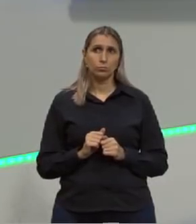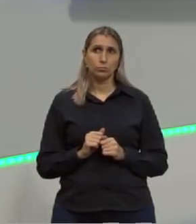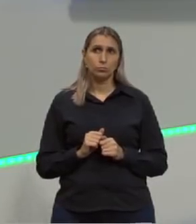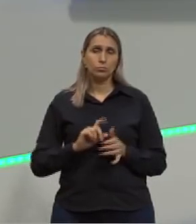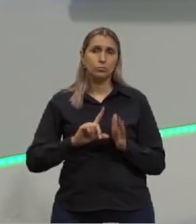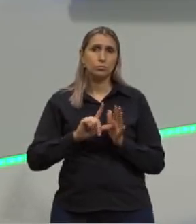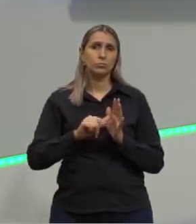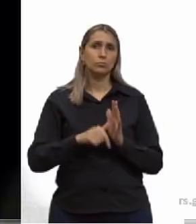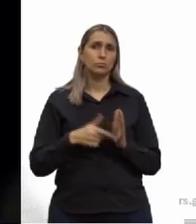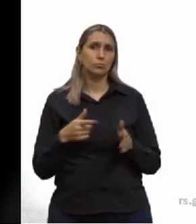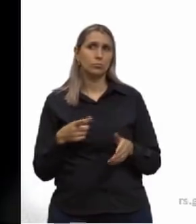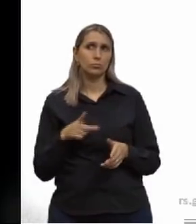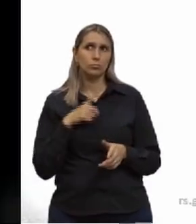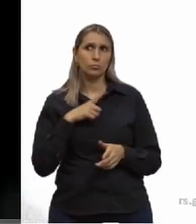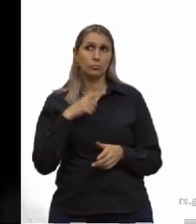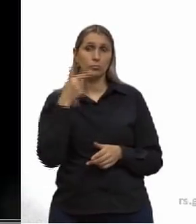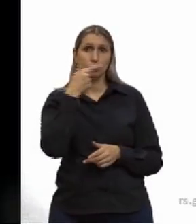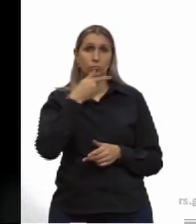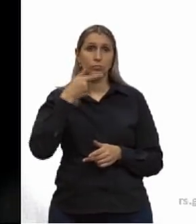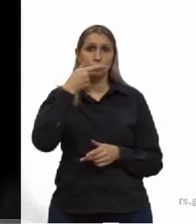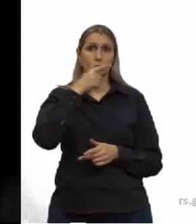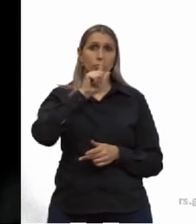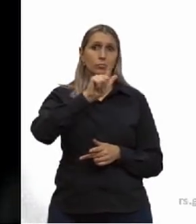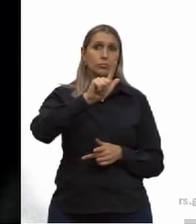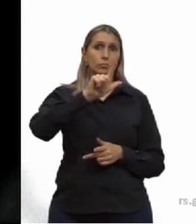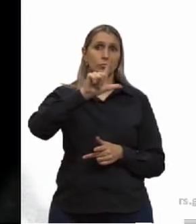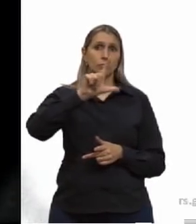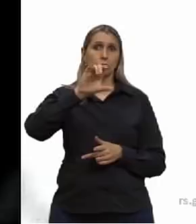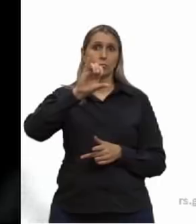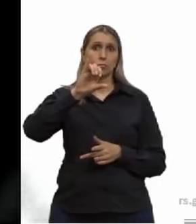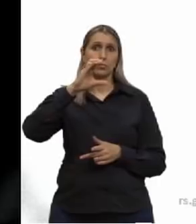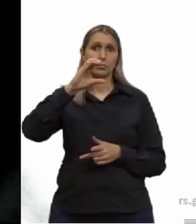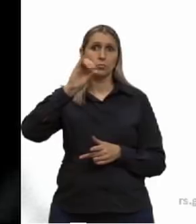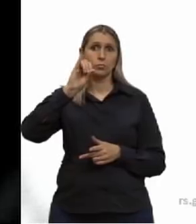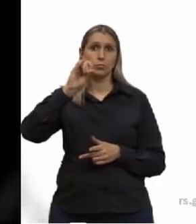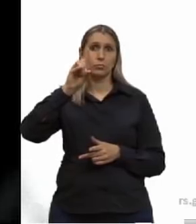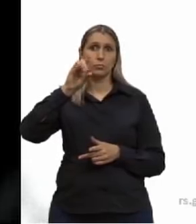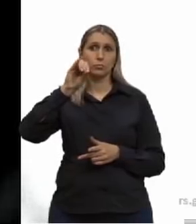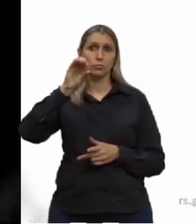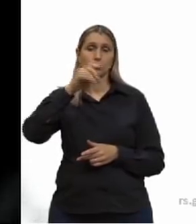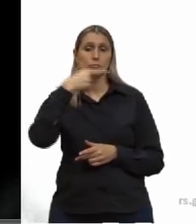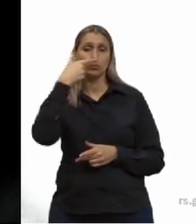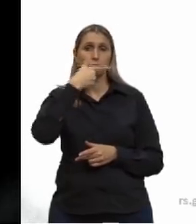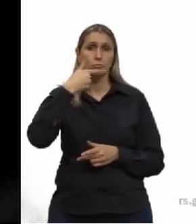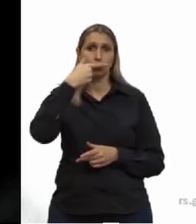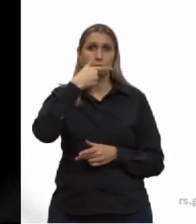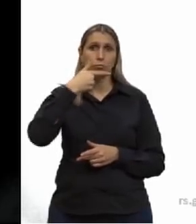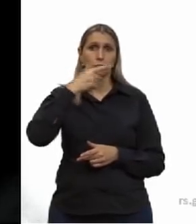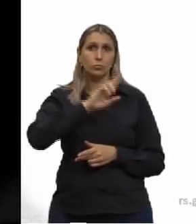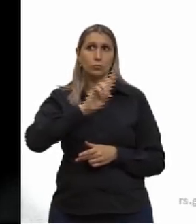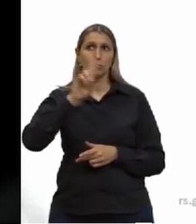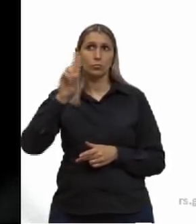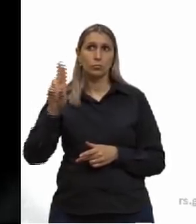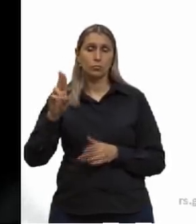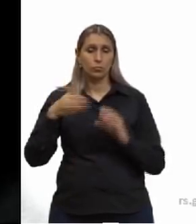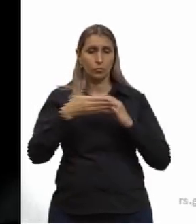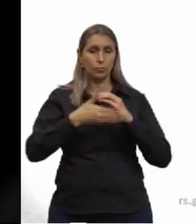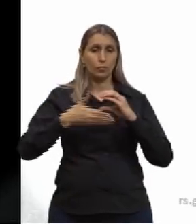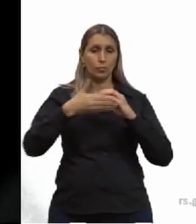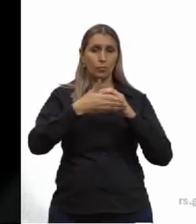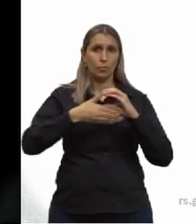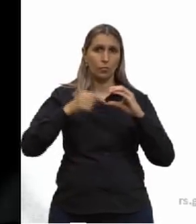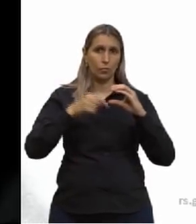Depois nós temos, então, agora os glicídios, que também são chamados, então, de carboidratos.